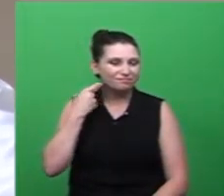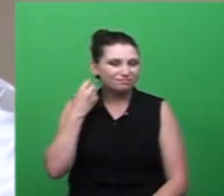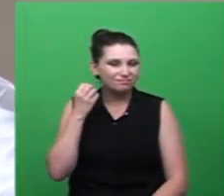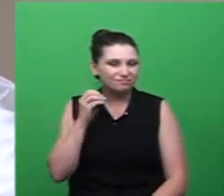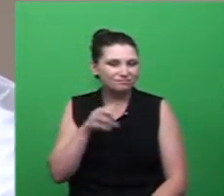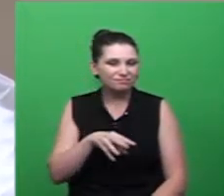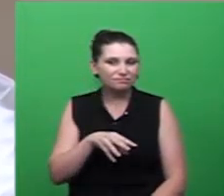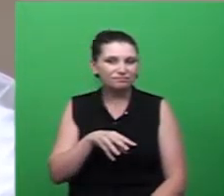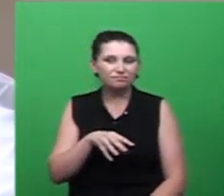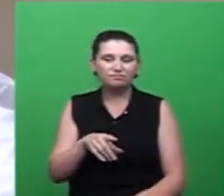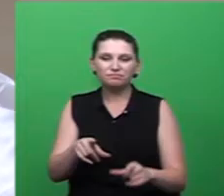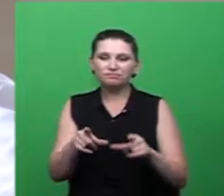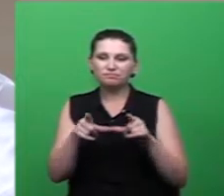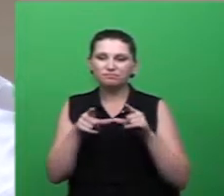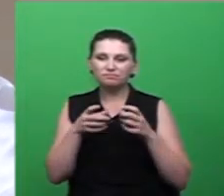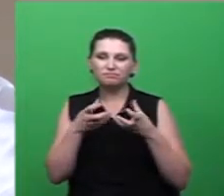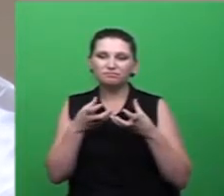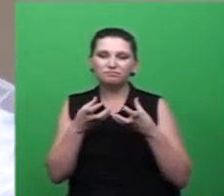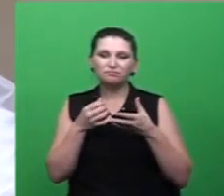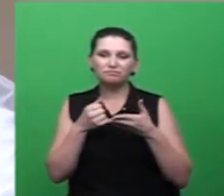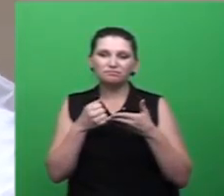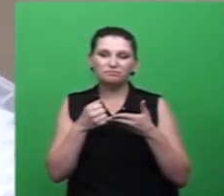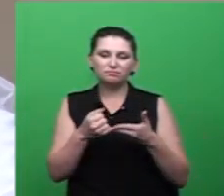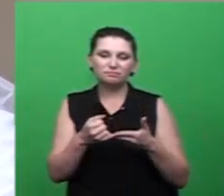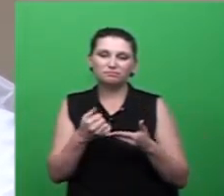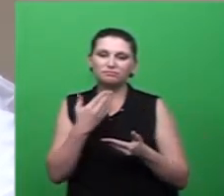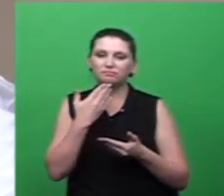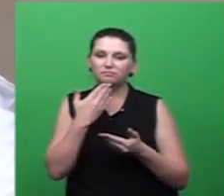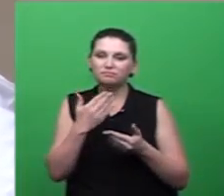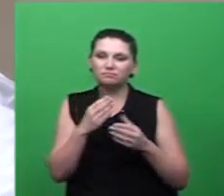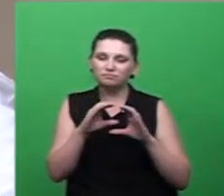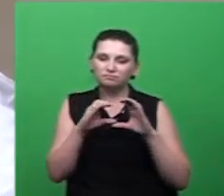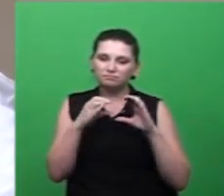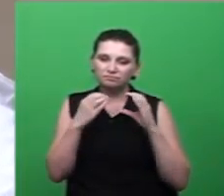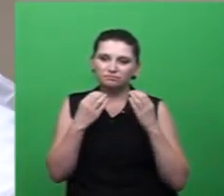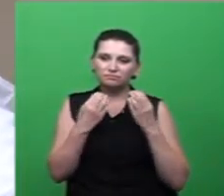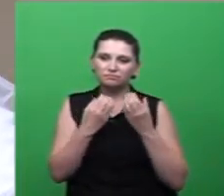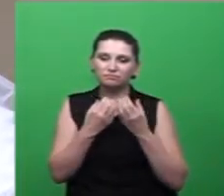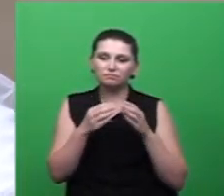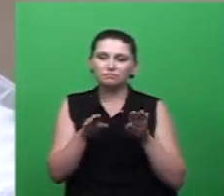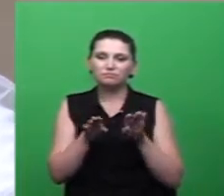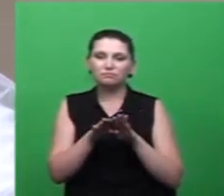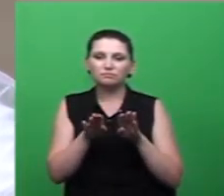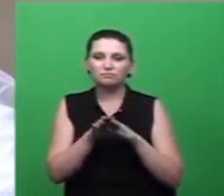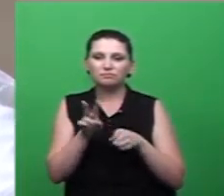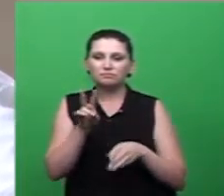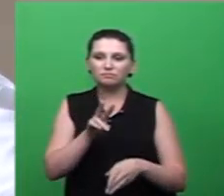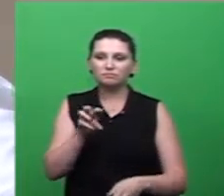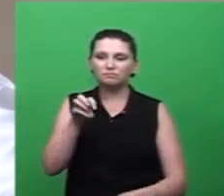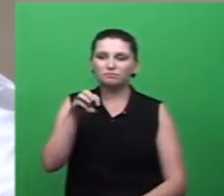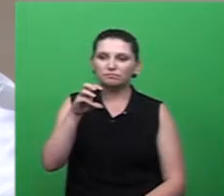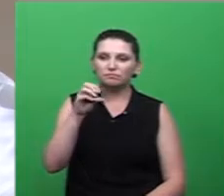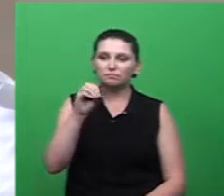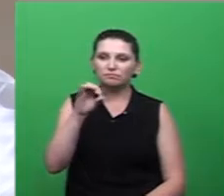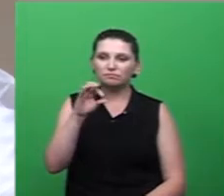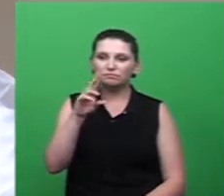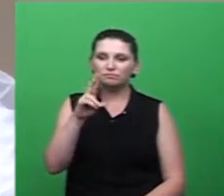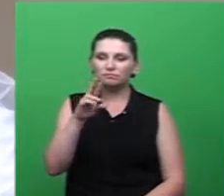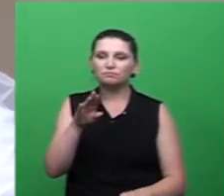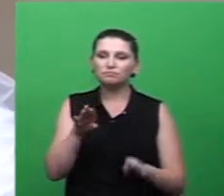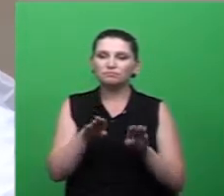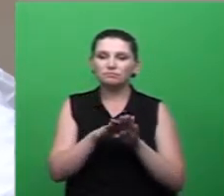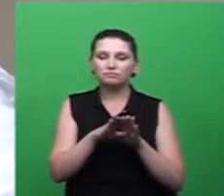Então, o requerimento vem de encontro, sim, é um pedido daquela comunidade. E eu vi ali que o vereador Moacida Jori colocou uma indicação da mesma praça.